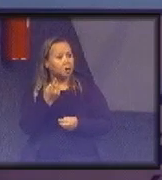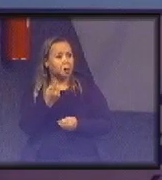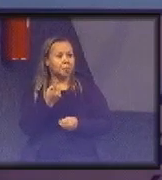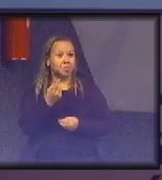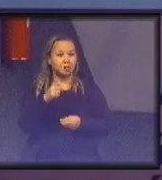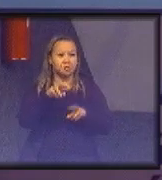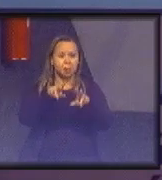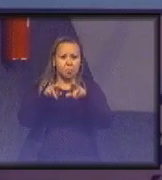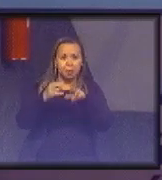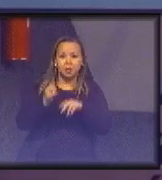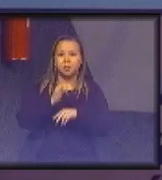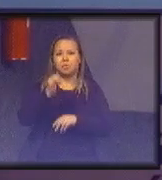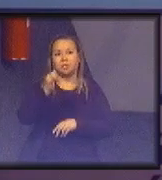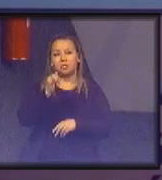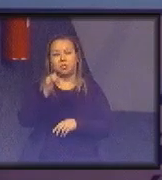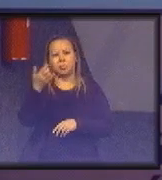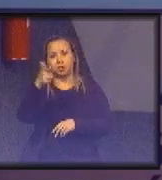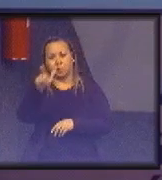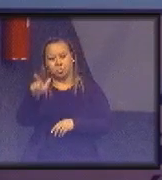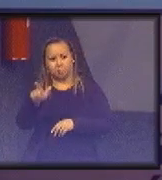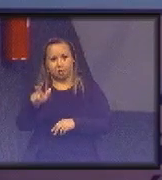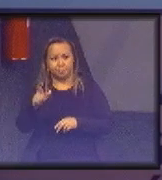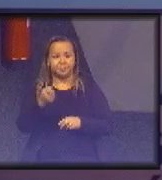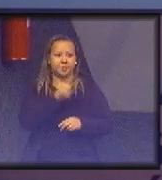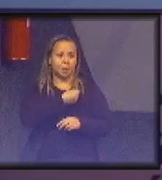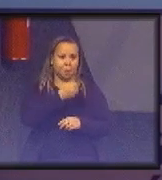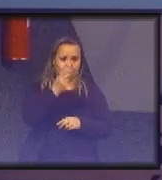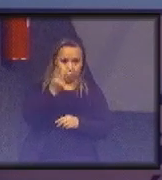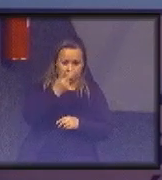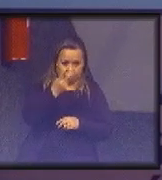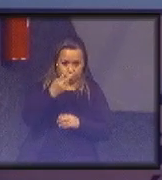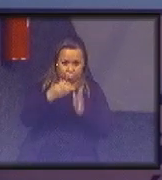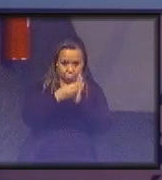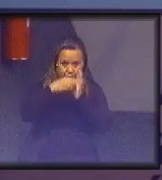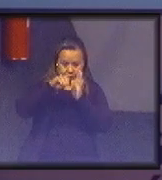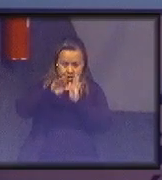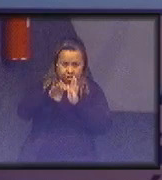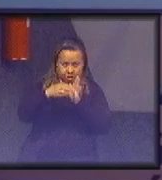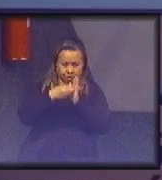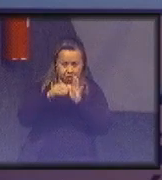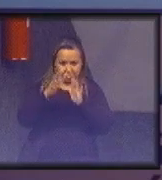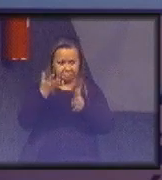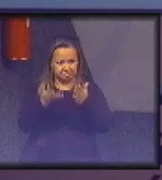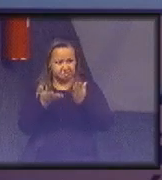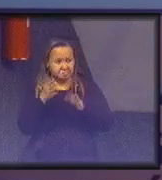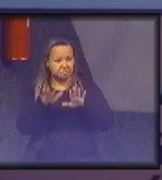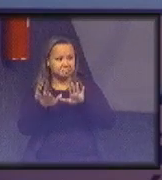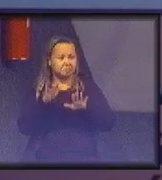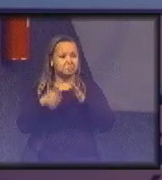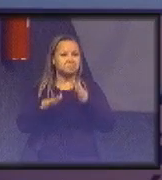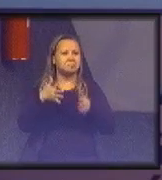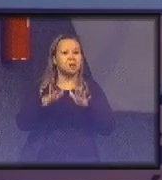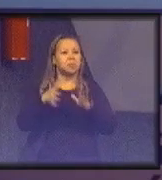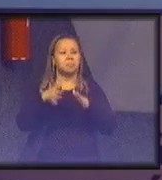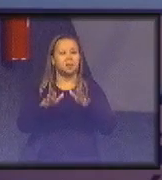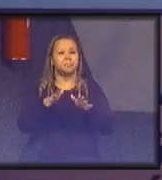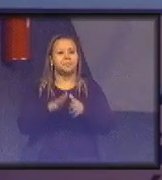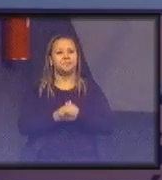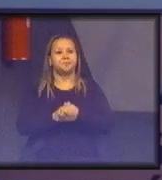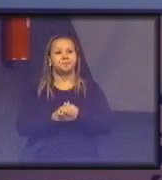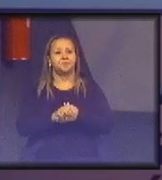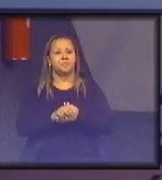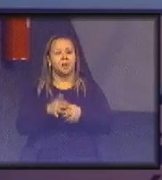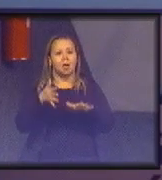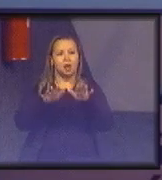é igualmente importante ao outro, a nota 2 é quando o indicador A é moderadamente preferido ao indicador B, mas